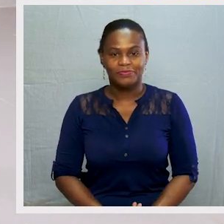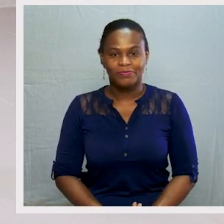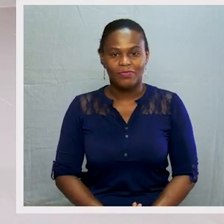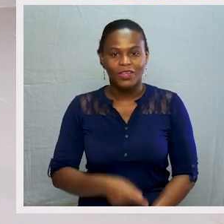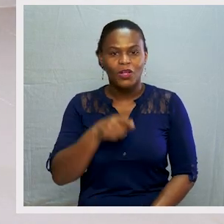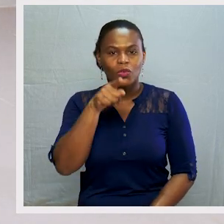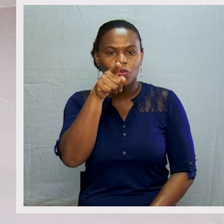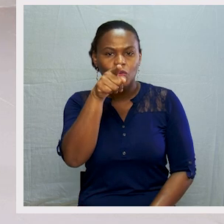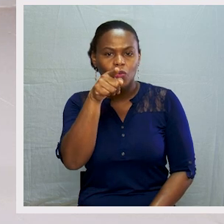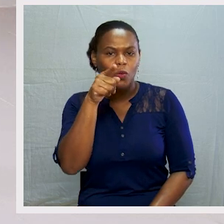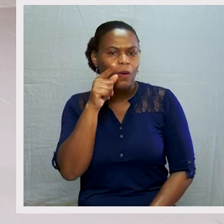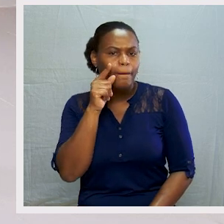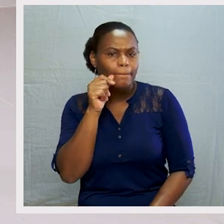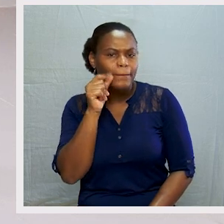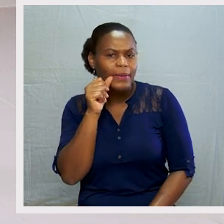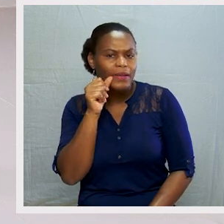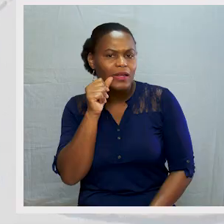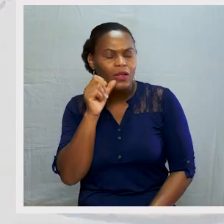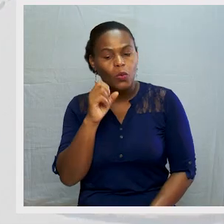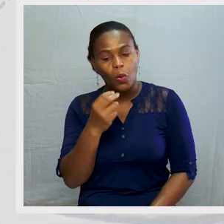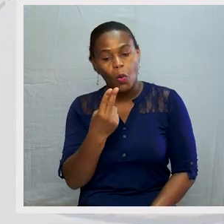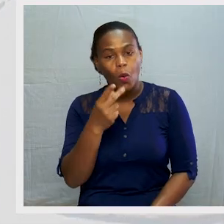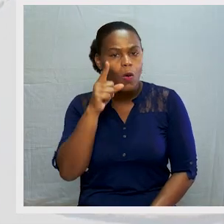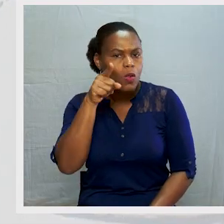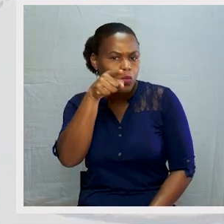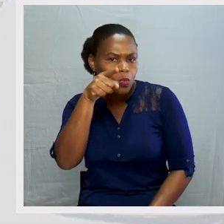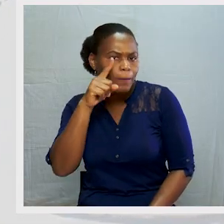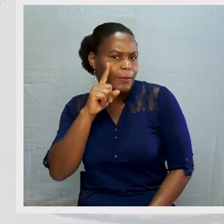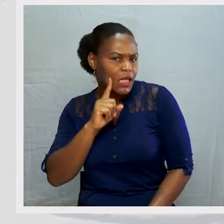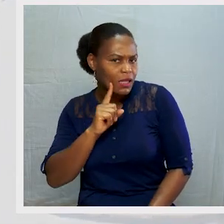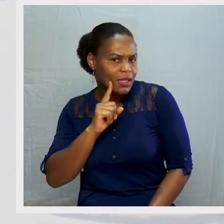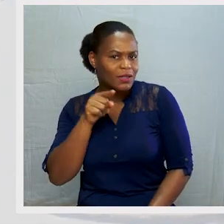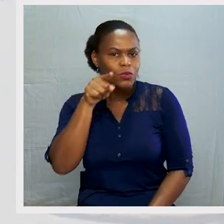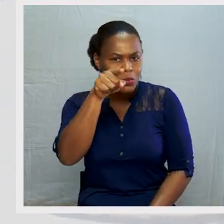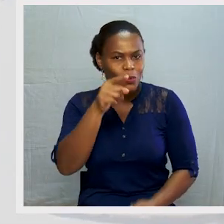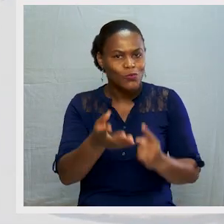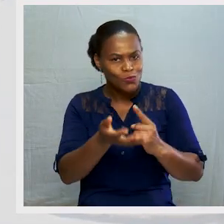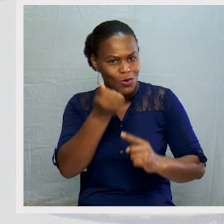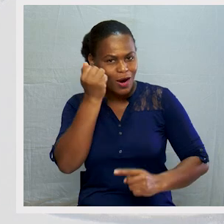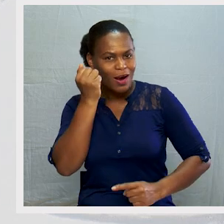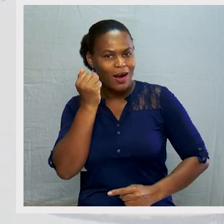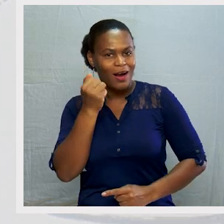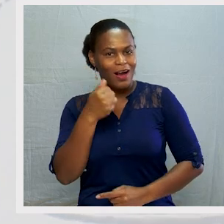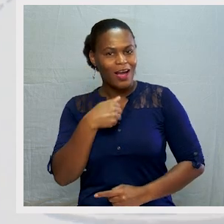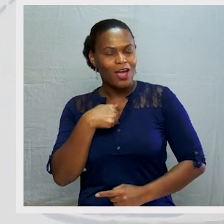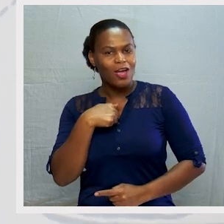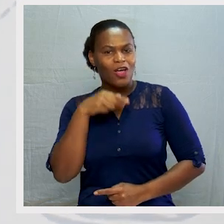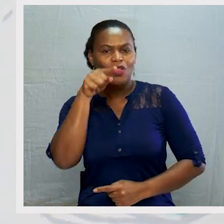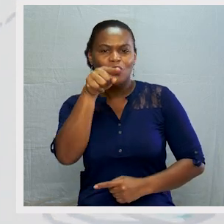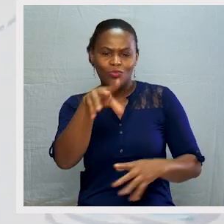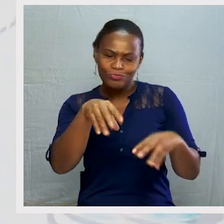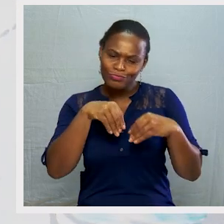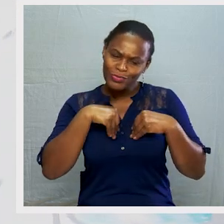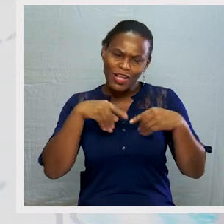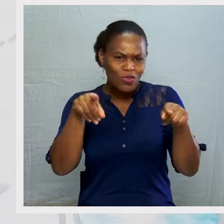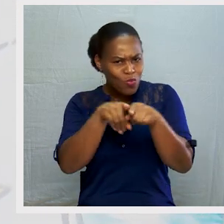Tu que és menino ou menina, tu consegues. Eu te aceito do